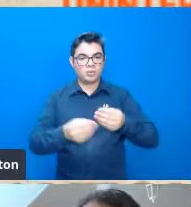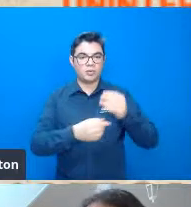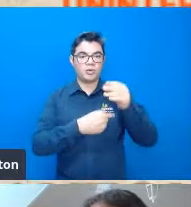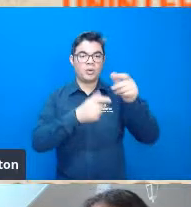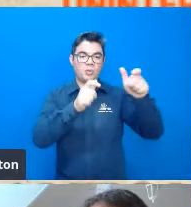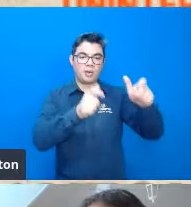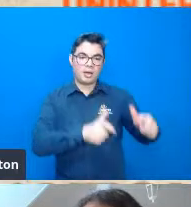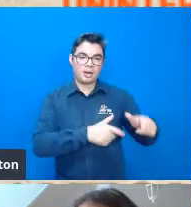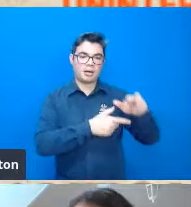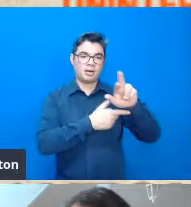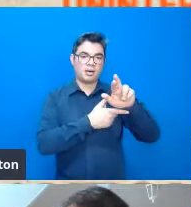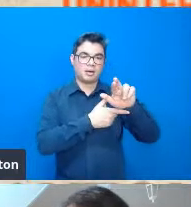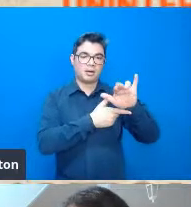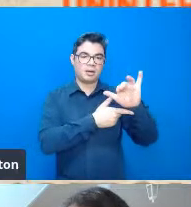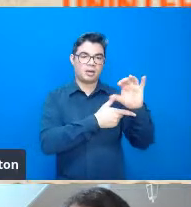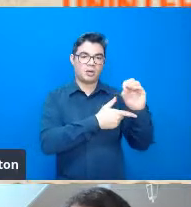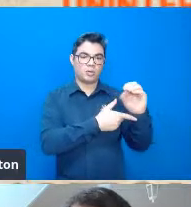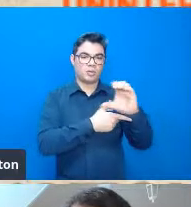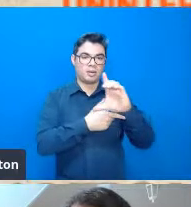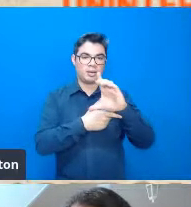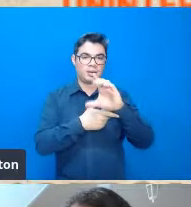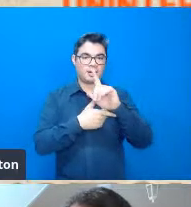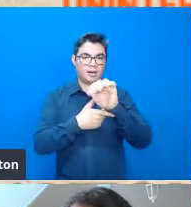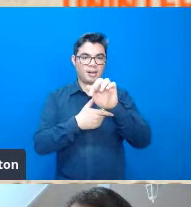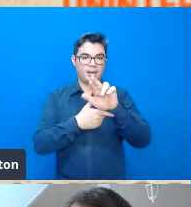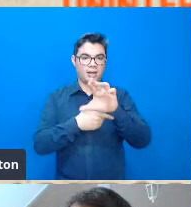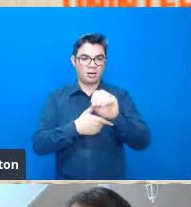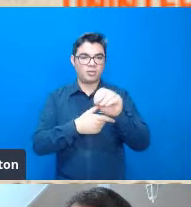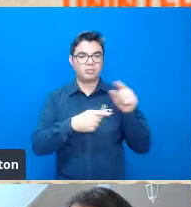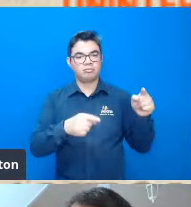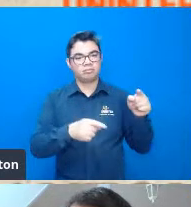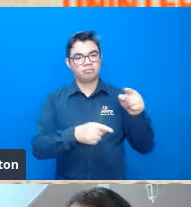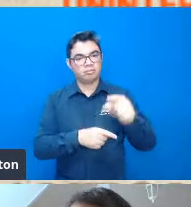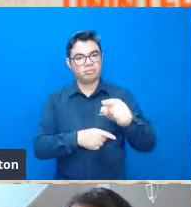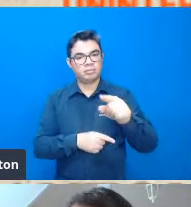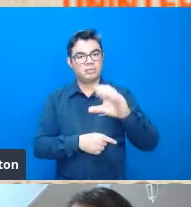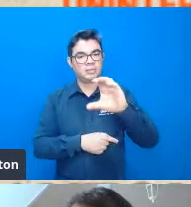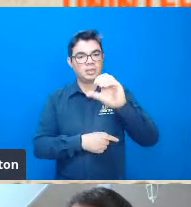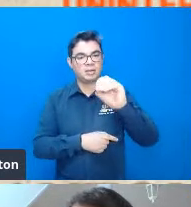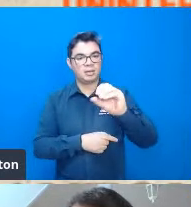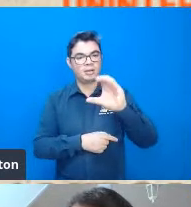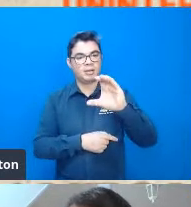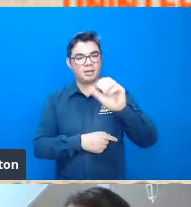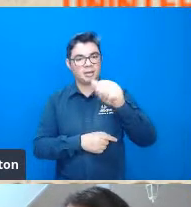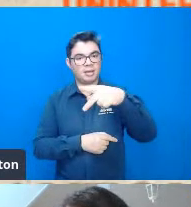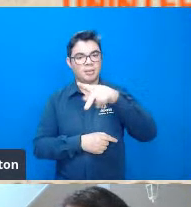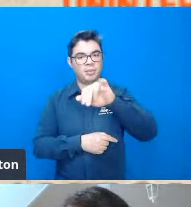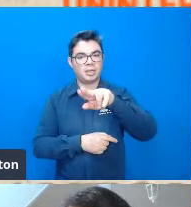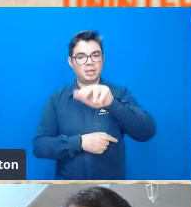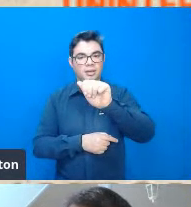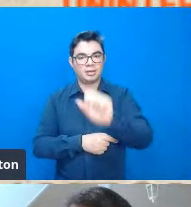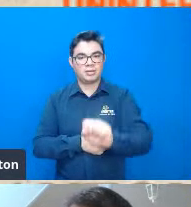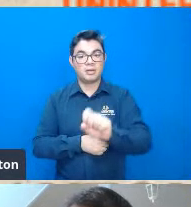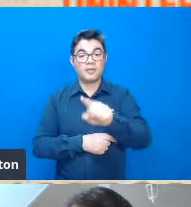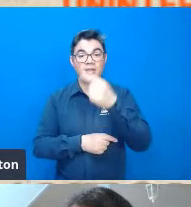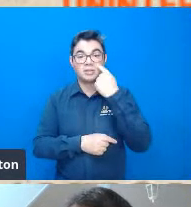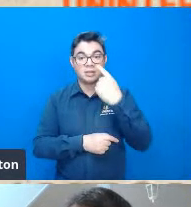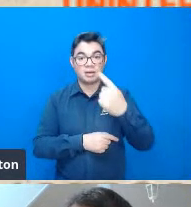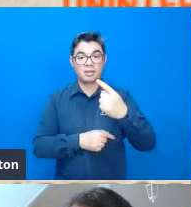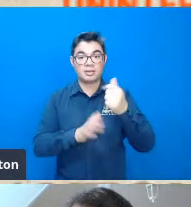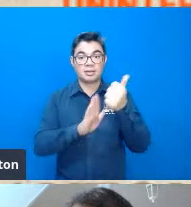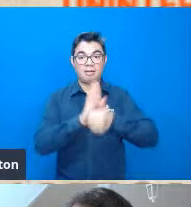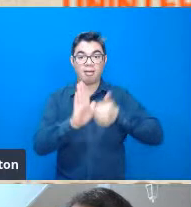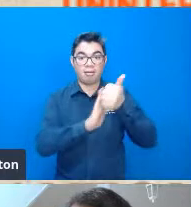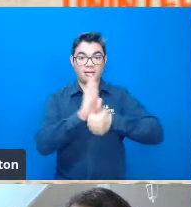Campinas Rio Claro eu até peguei uma imagem aqui ele fazia esse percurso de trem né